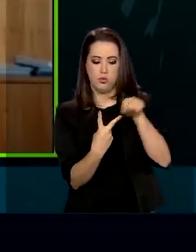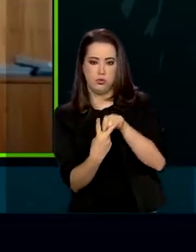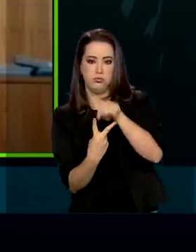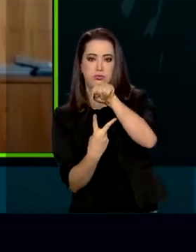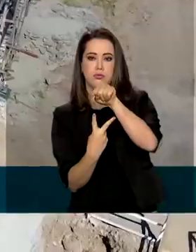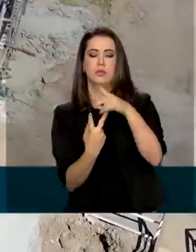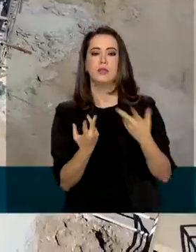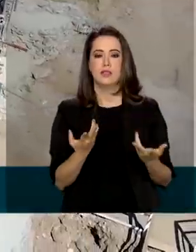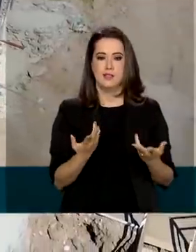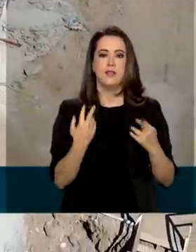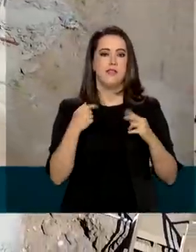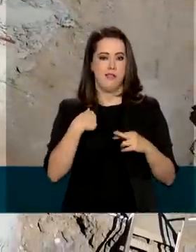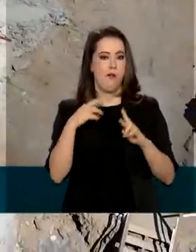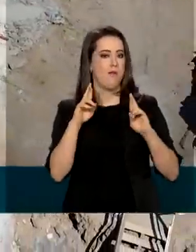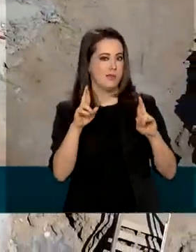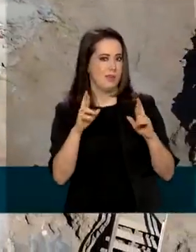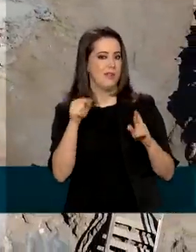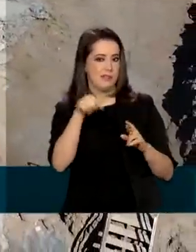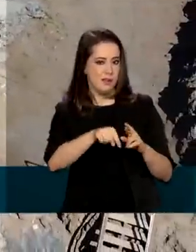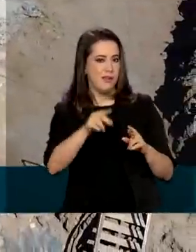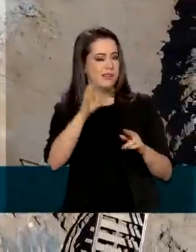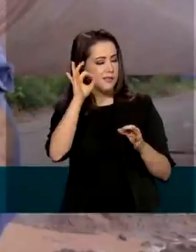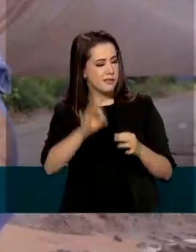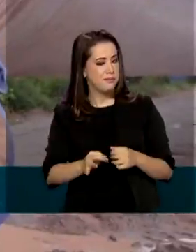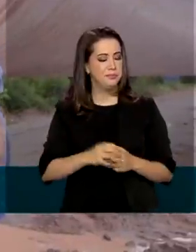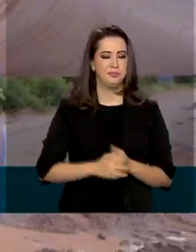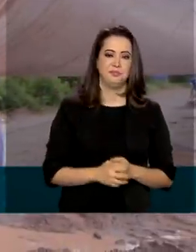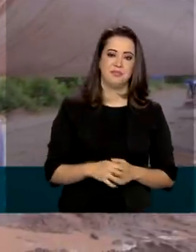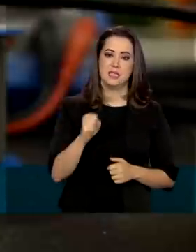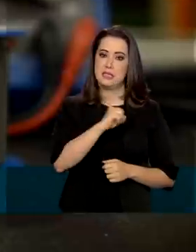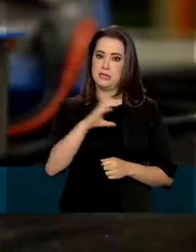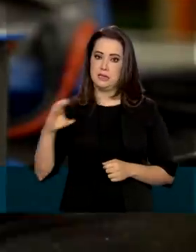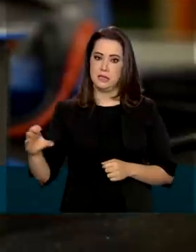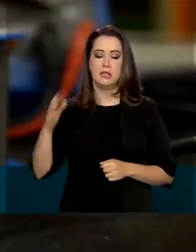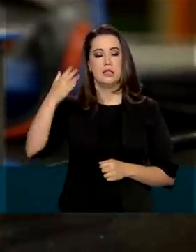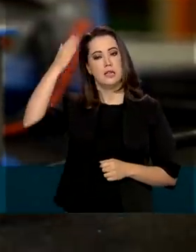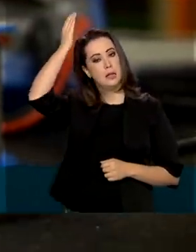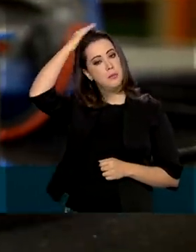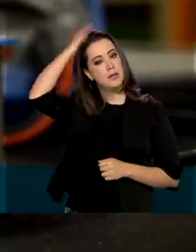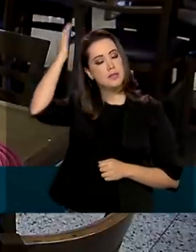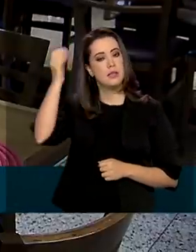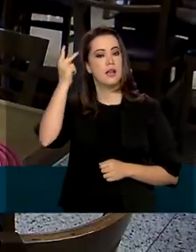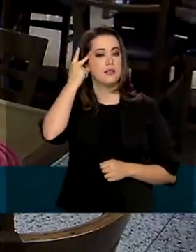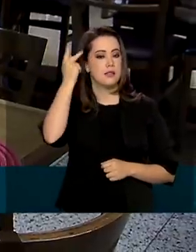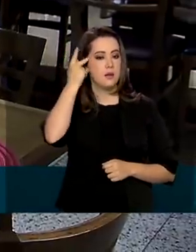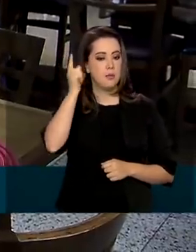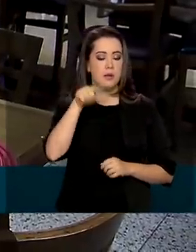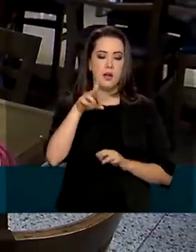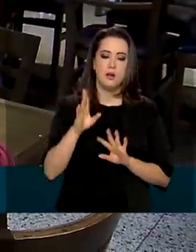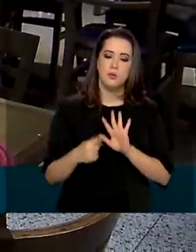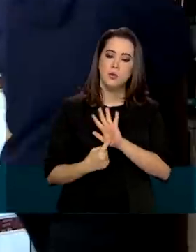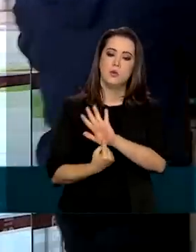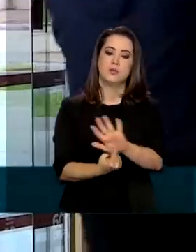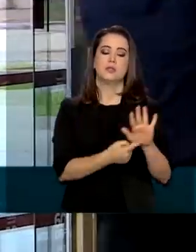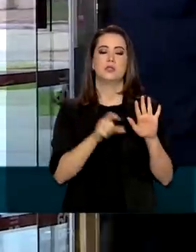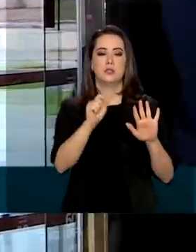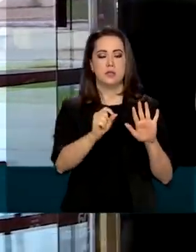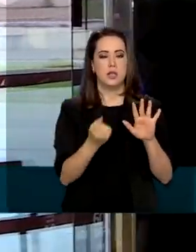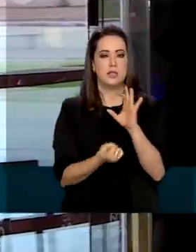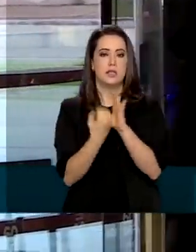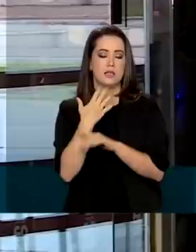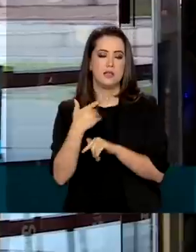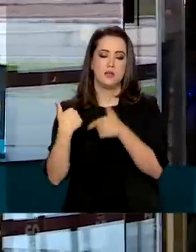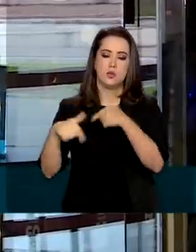pudesse ocorrer. Santa Catarina, Paraná e São Paulo se destacaram na criação de empregos. E